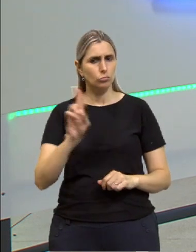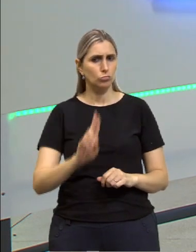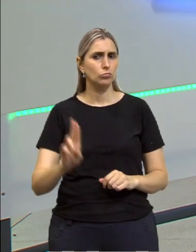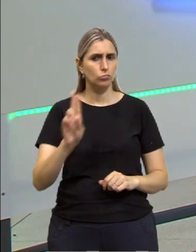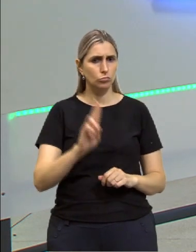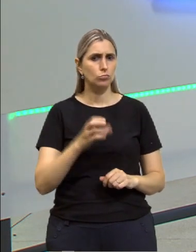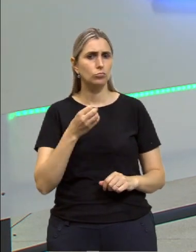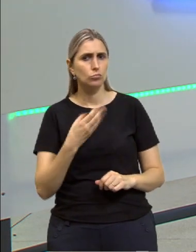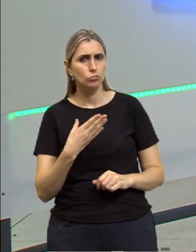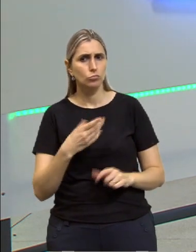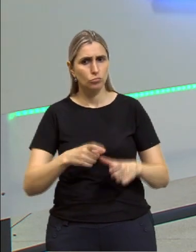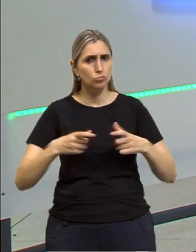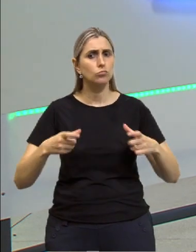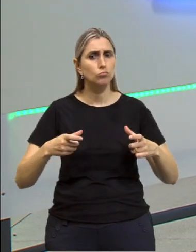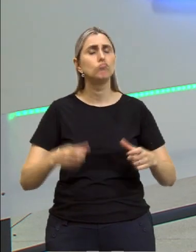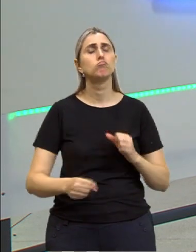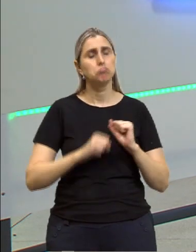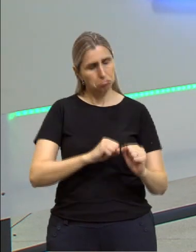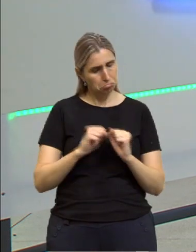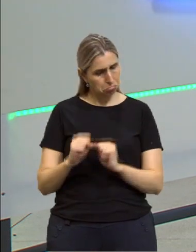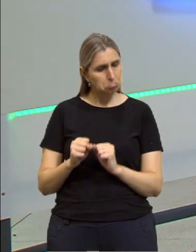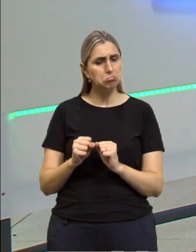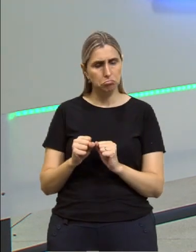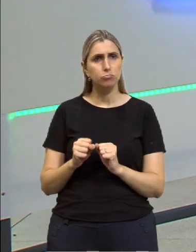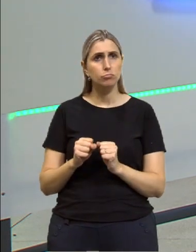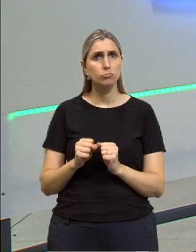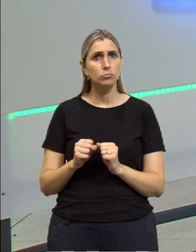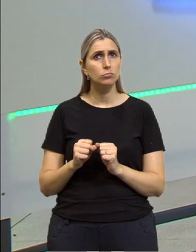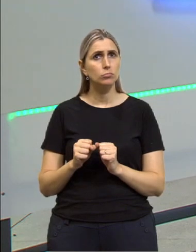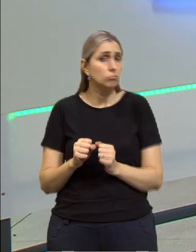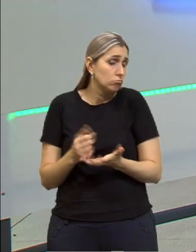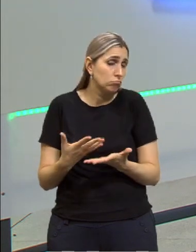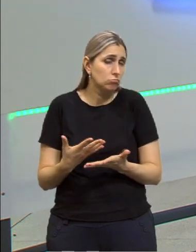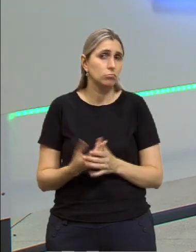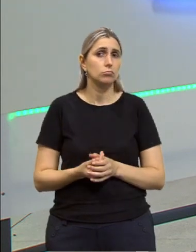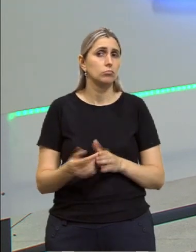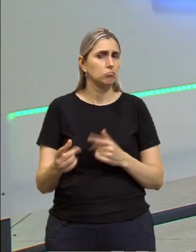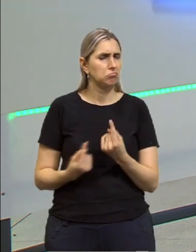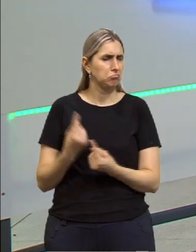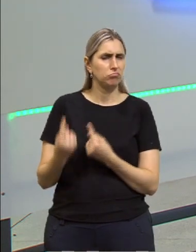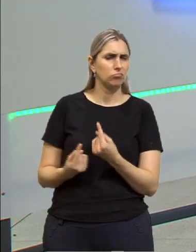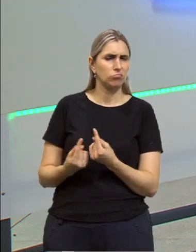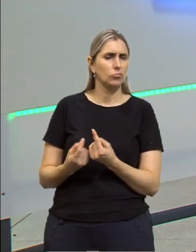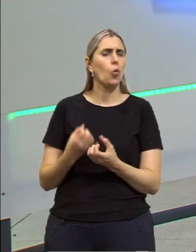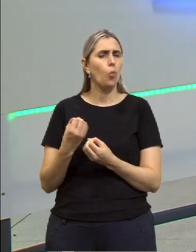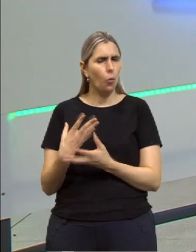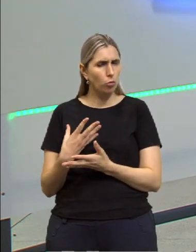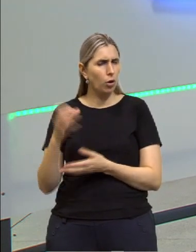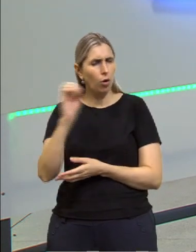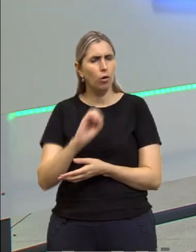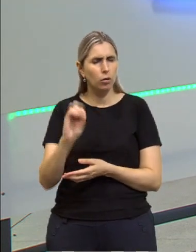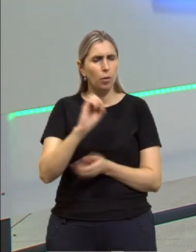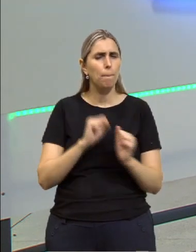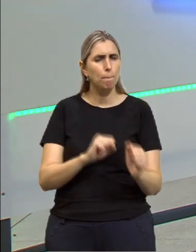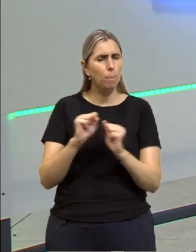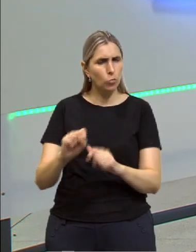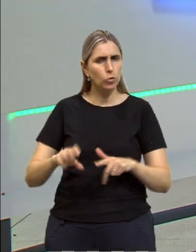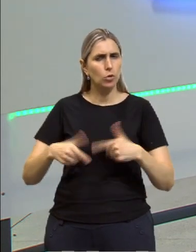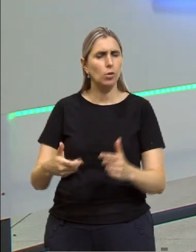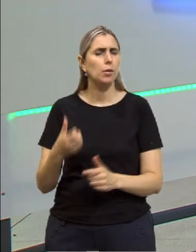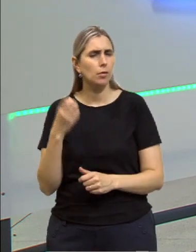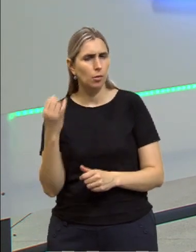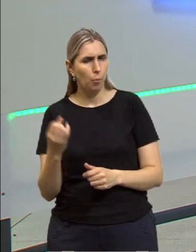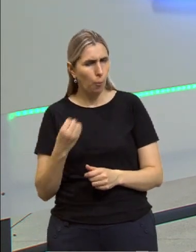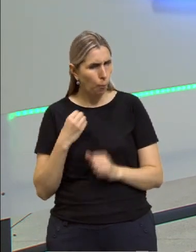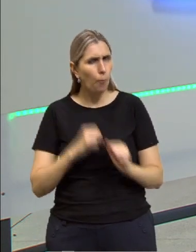Se for bom para a maioria, está valendo. Está valendo. Se for bom, então se para alguns for bom, está ótimo, pode, a sua ação está valendo.